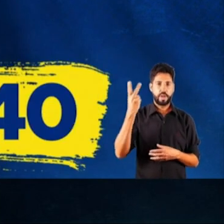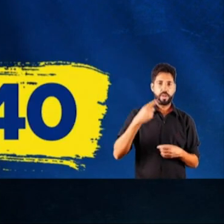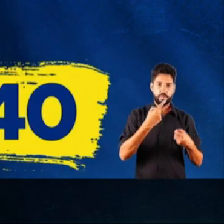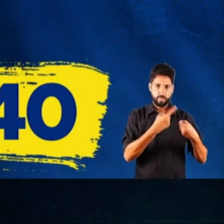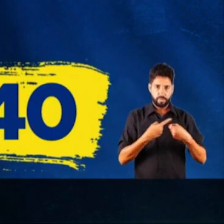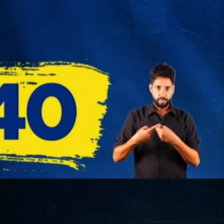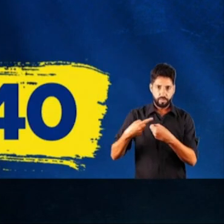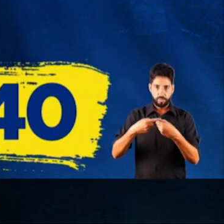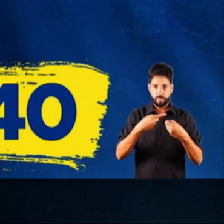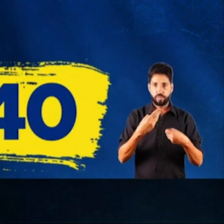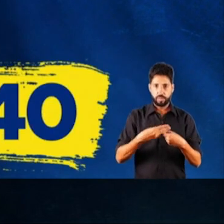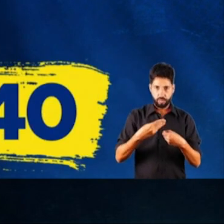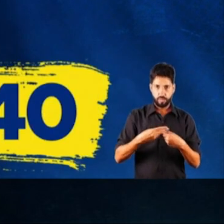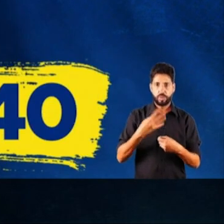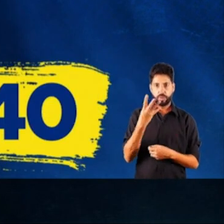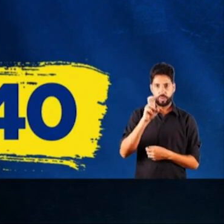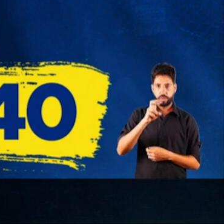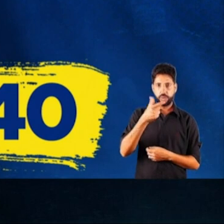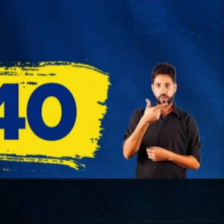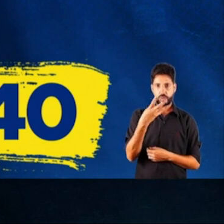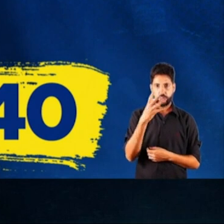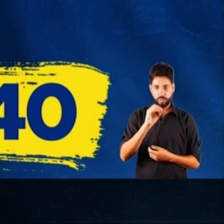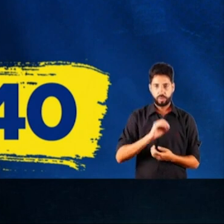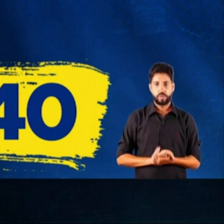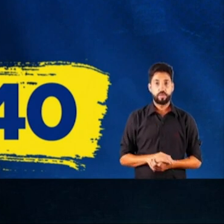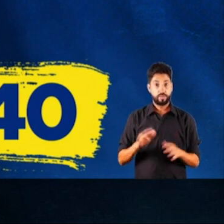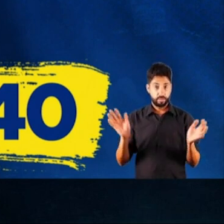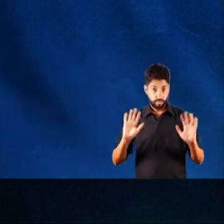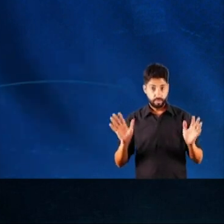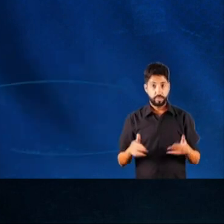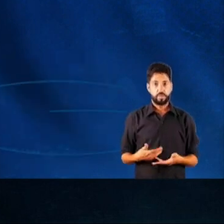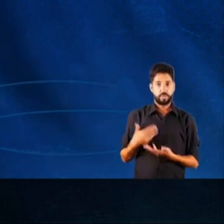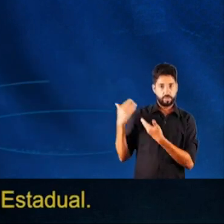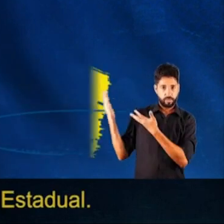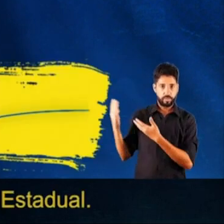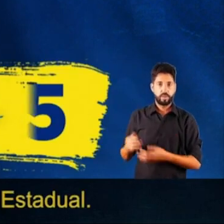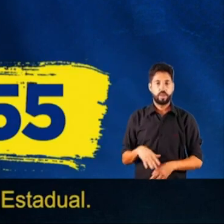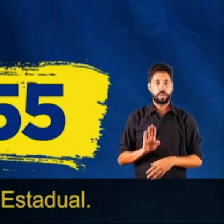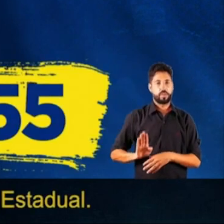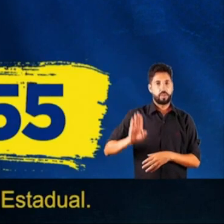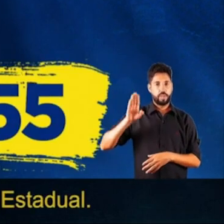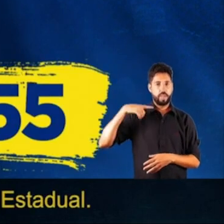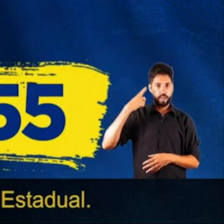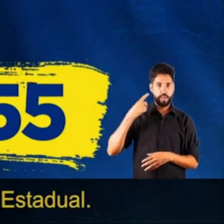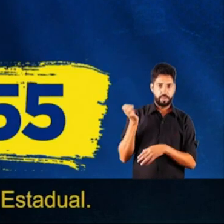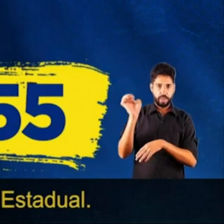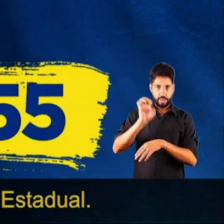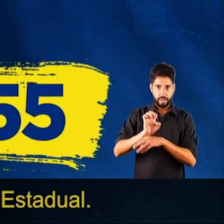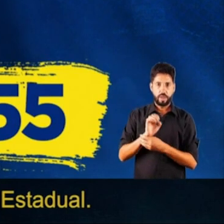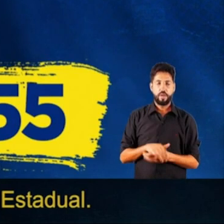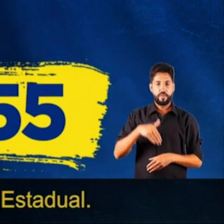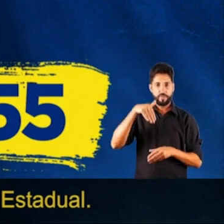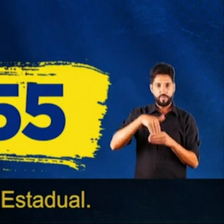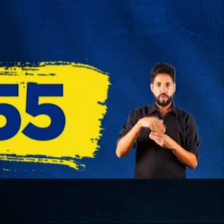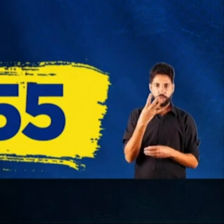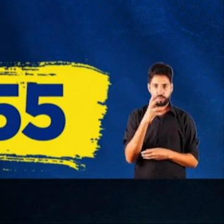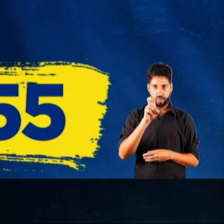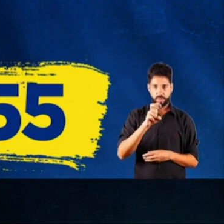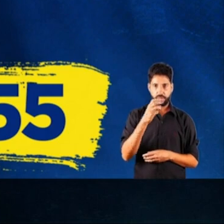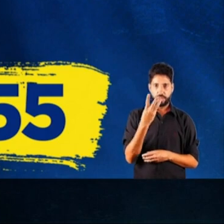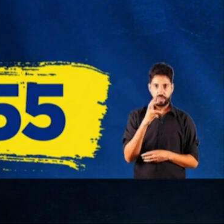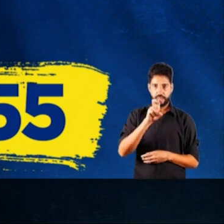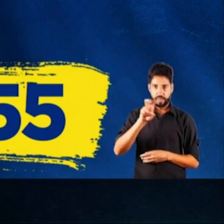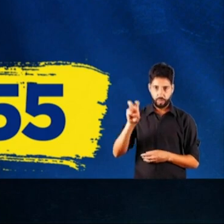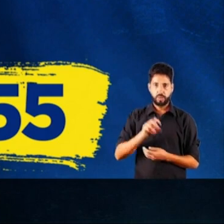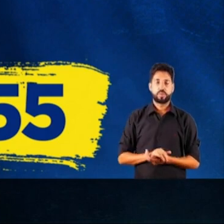Pela valorização dos municípios, 45, 240. Olá, sou Daniel Barbosa, candidato a deputado estadual. Vote